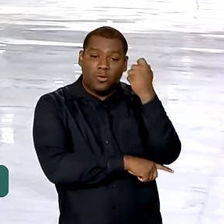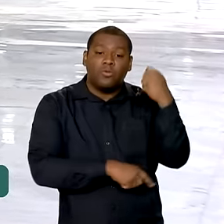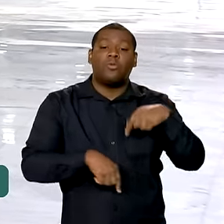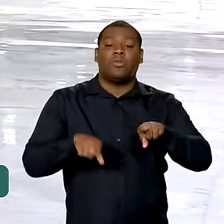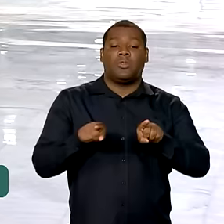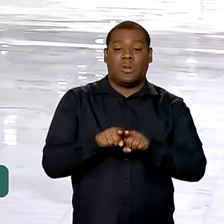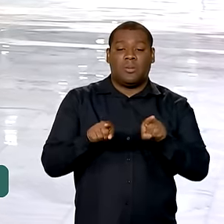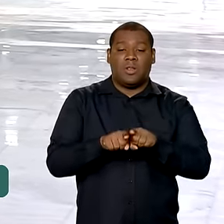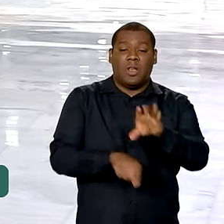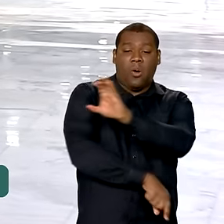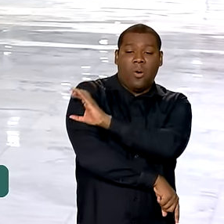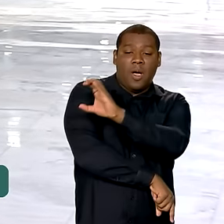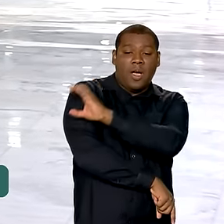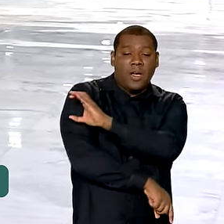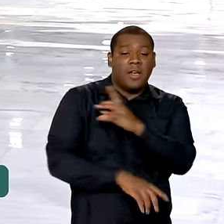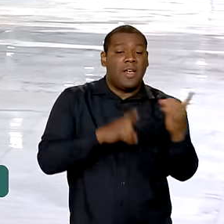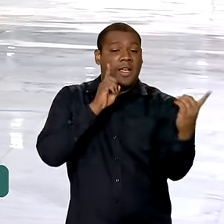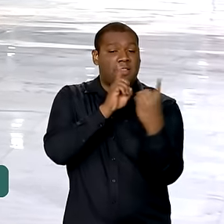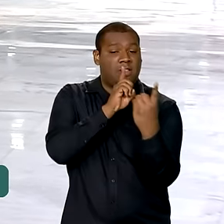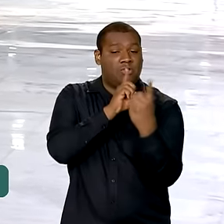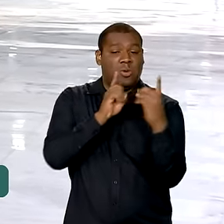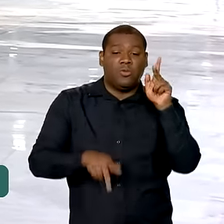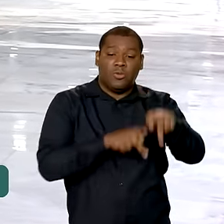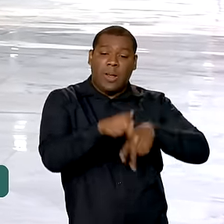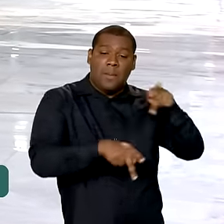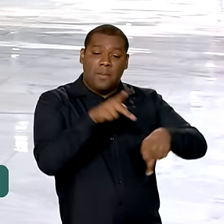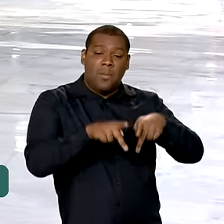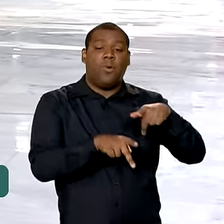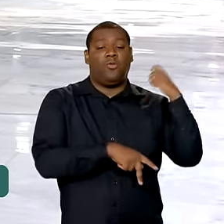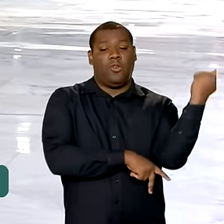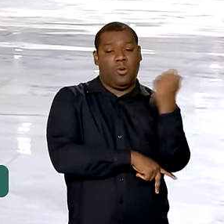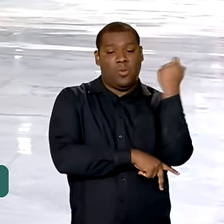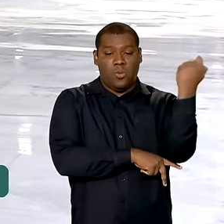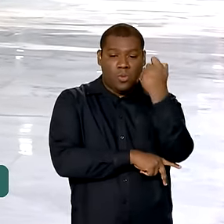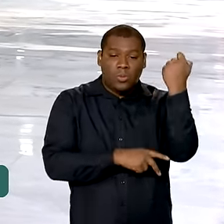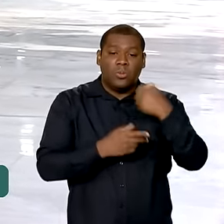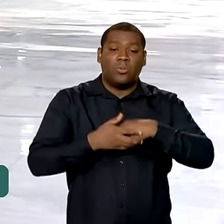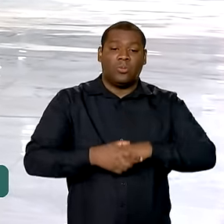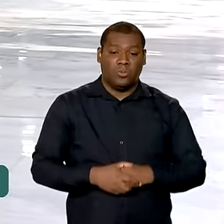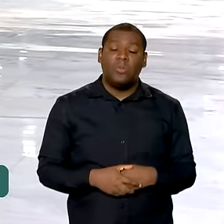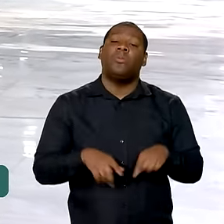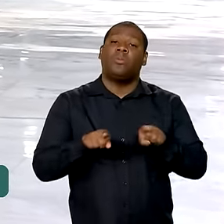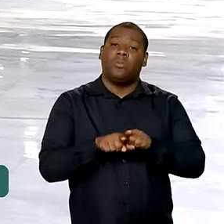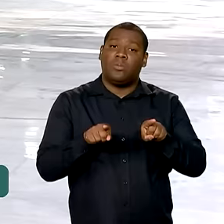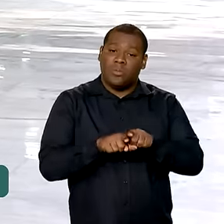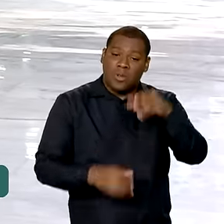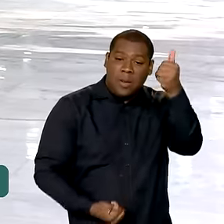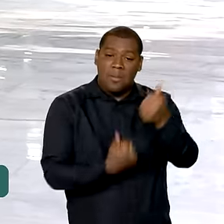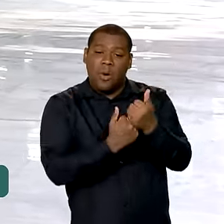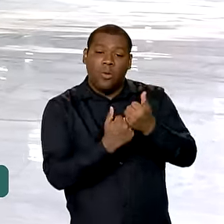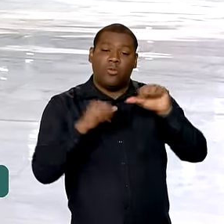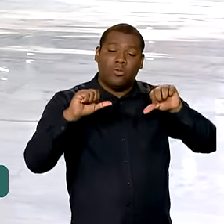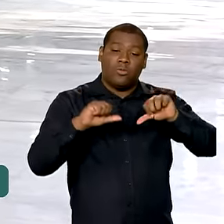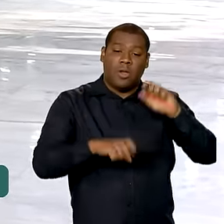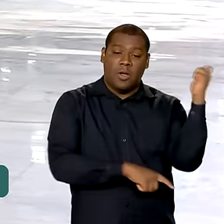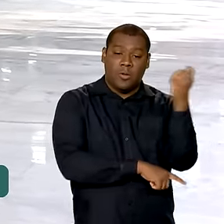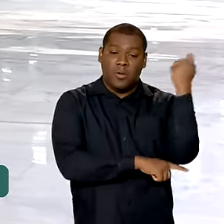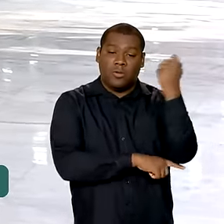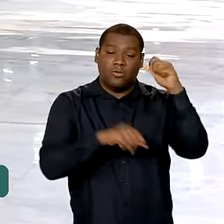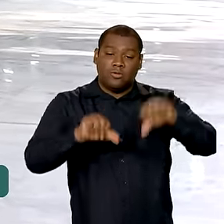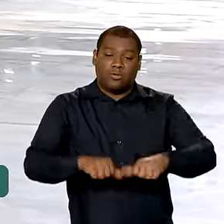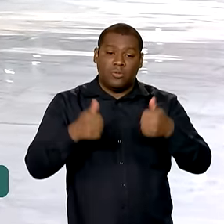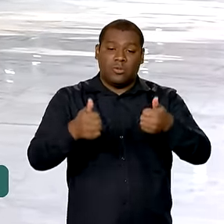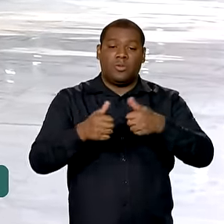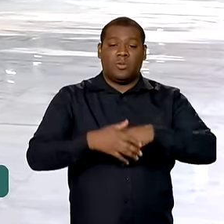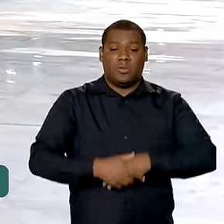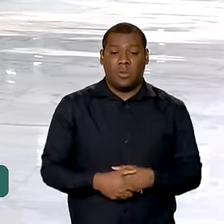coordenação no atendimento à população afetada e também nas tarefas de reconstrução. Segundo o governo, a nova data da